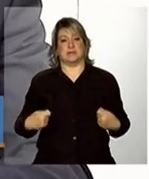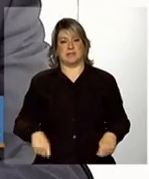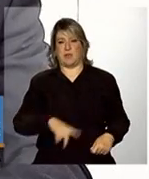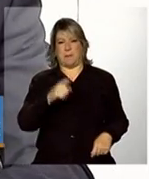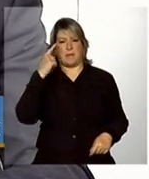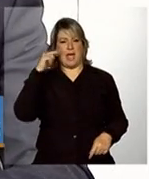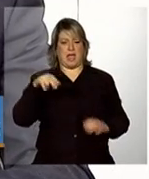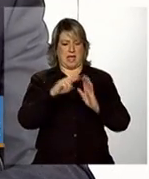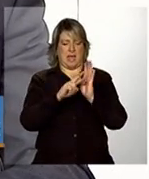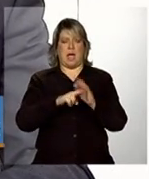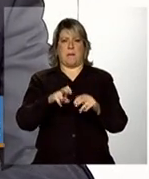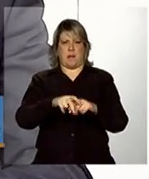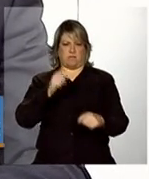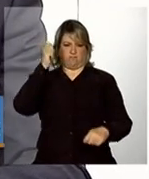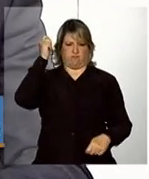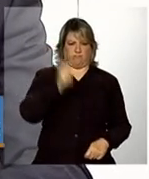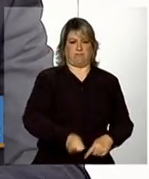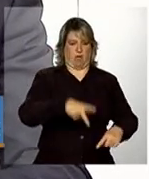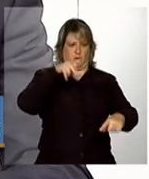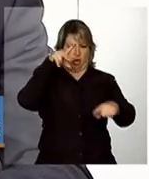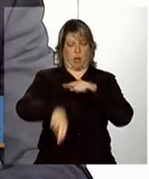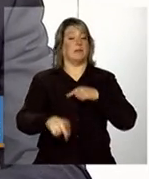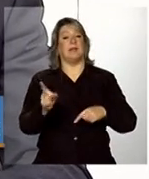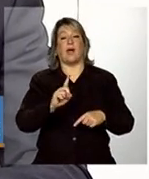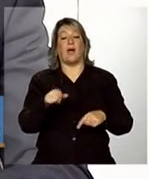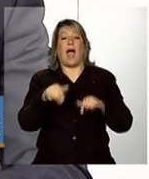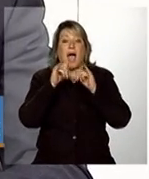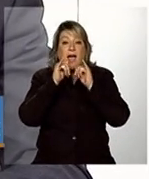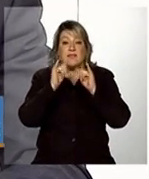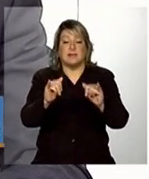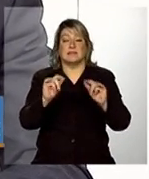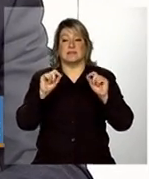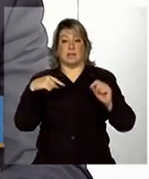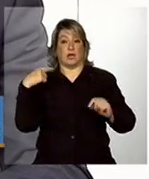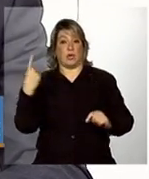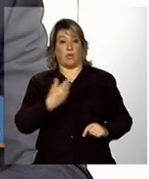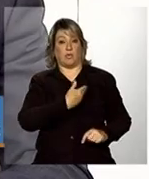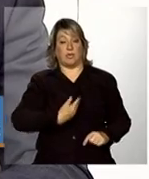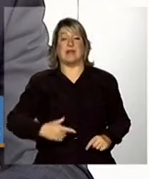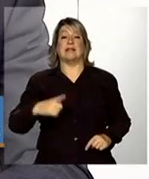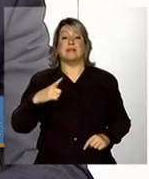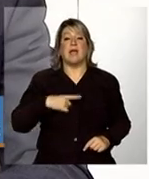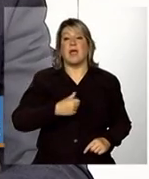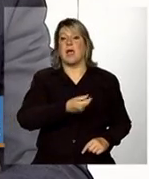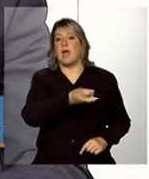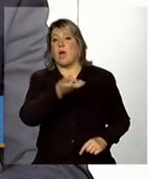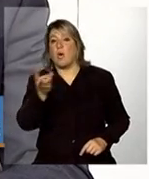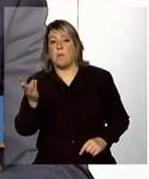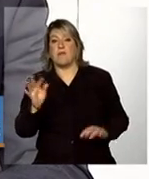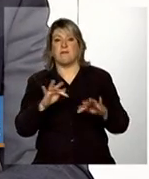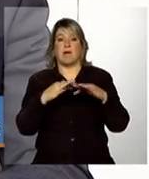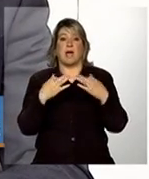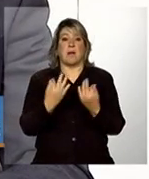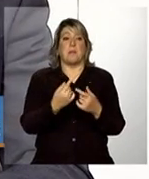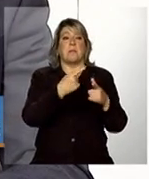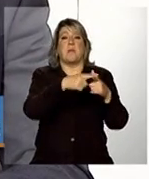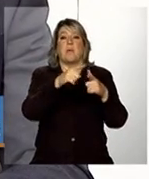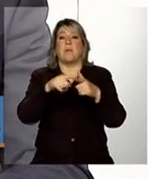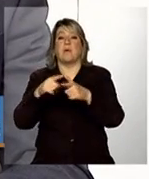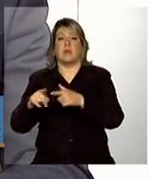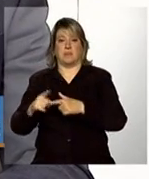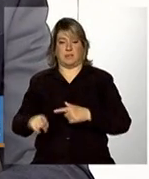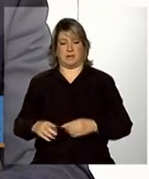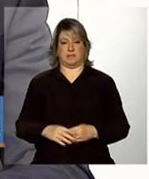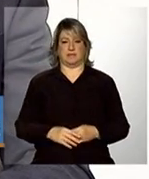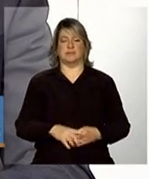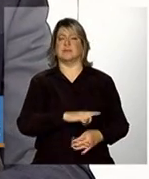punição das famílias, mas como um sinal de alerta para o poder público de que existe uma família em situação de grande vulnerabilidade. Mas